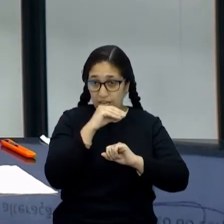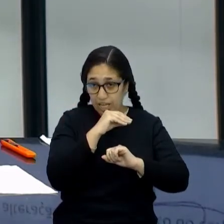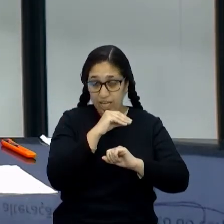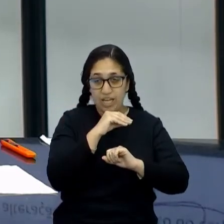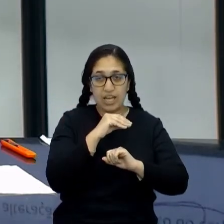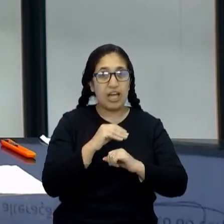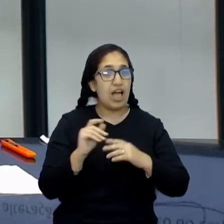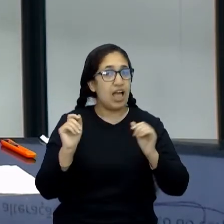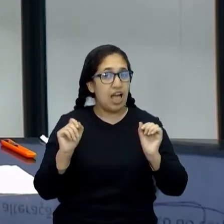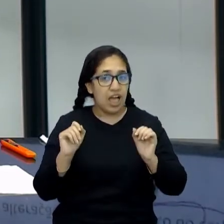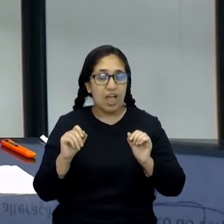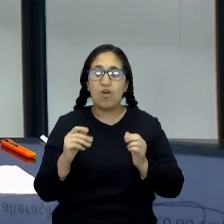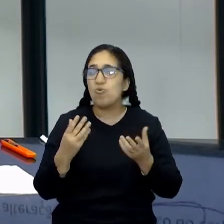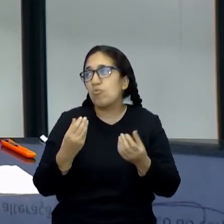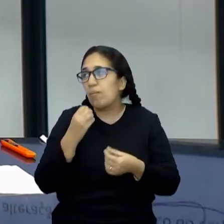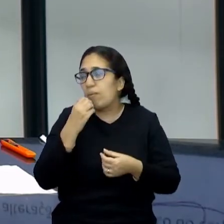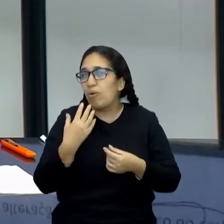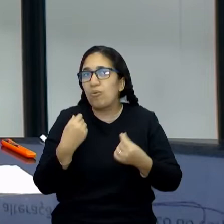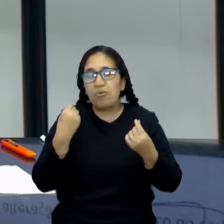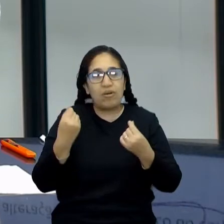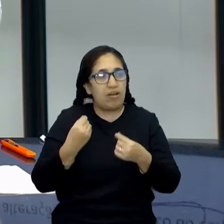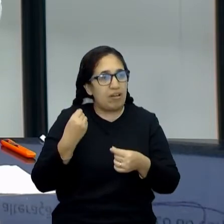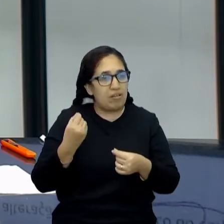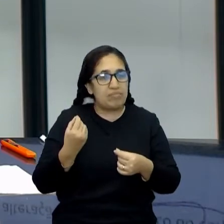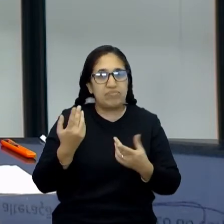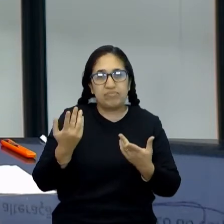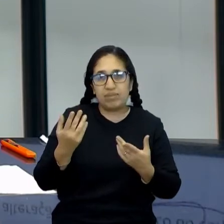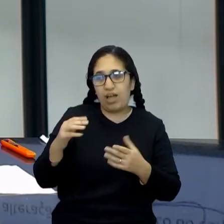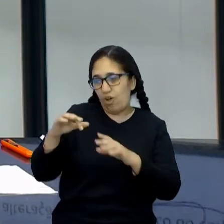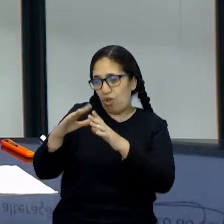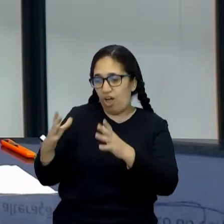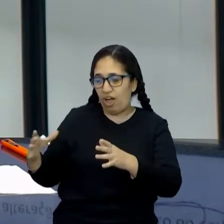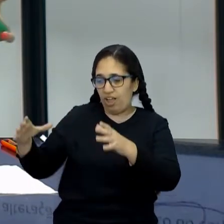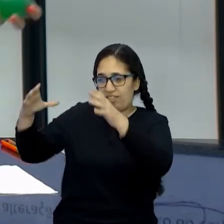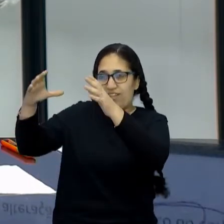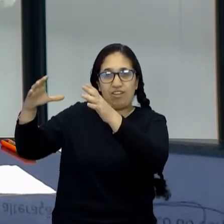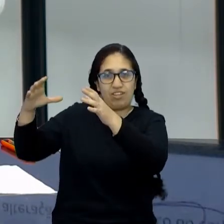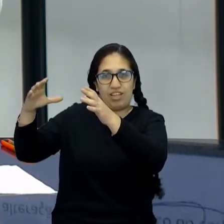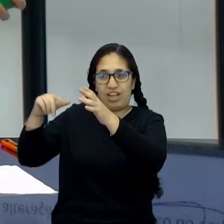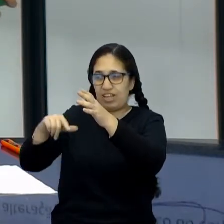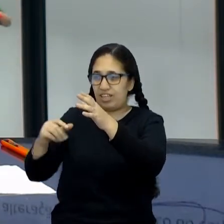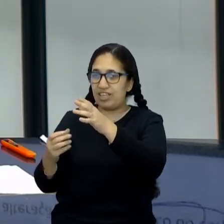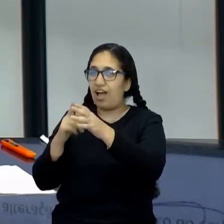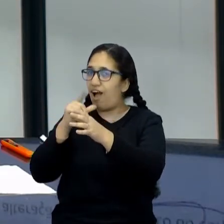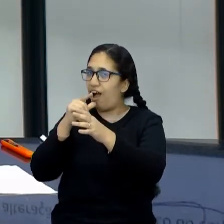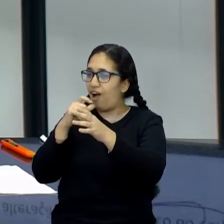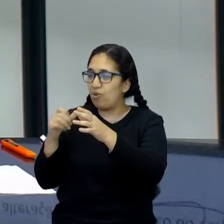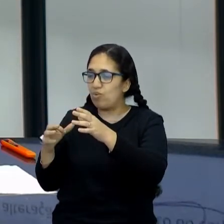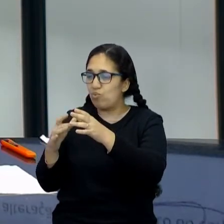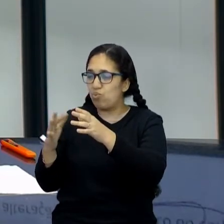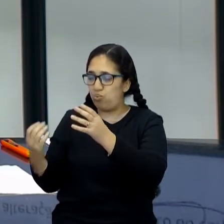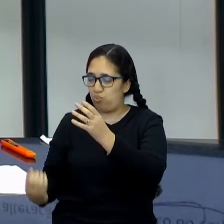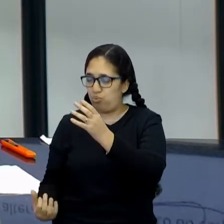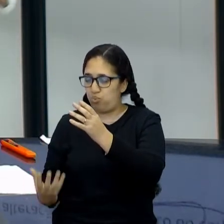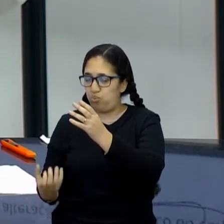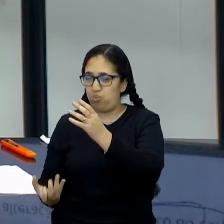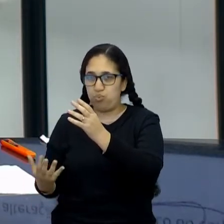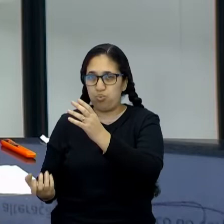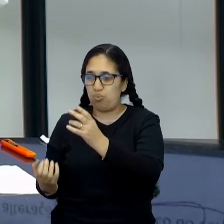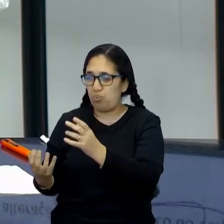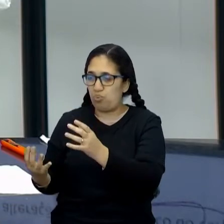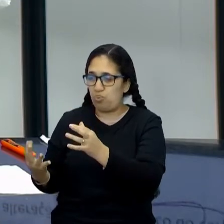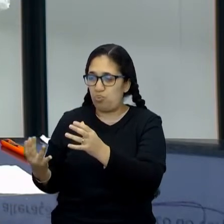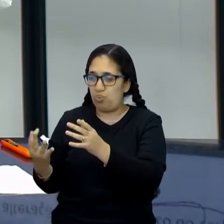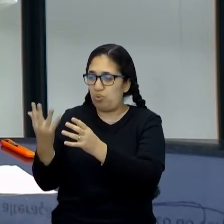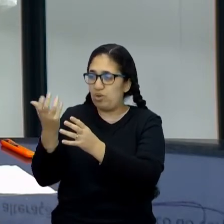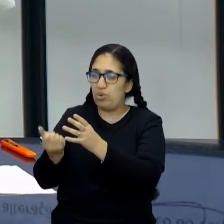ela, portanto, é um bom elemento pra gente colocar nas caldeiras. Porque quando a água recebe calor, ela